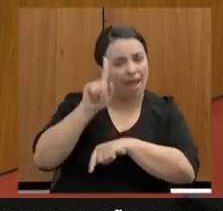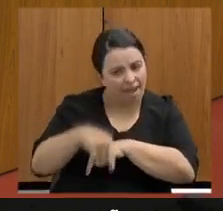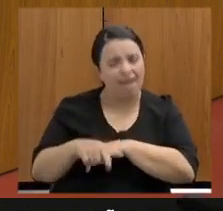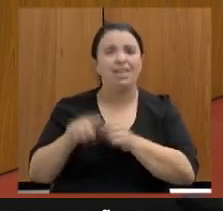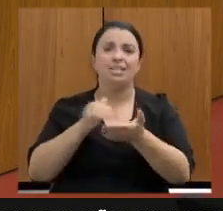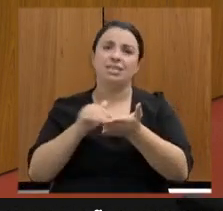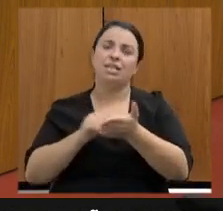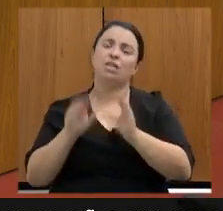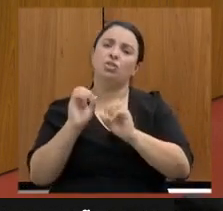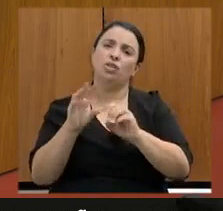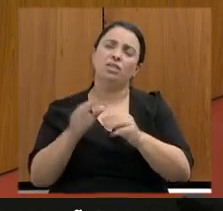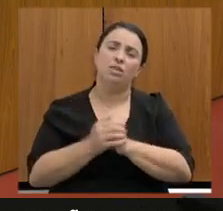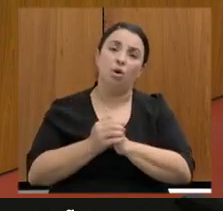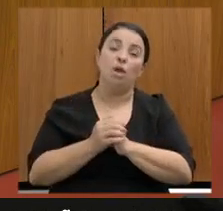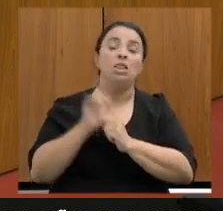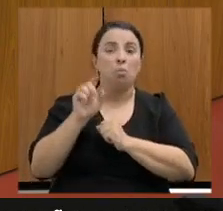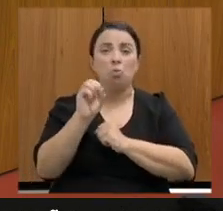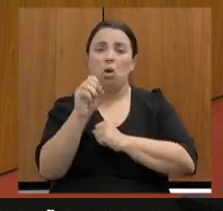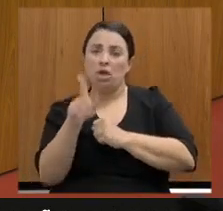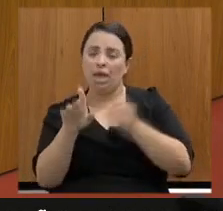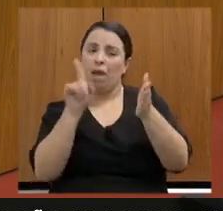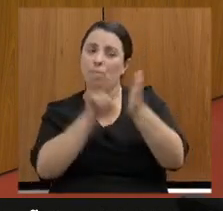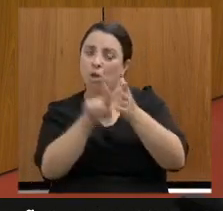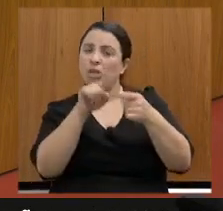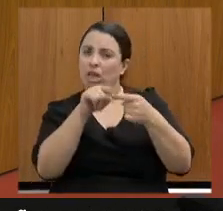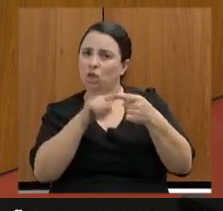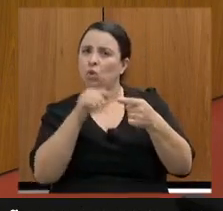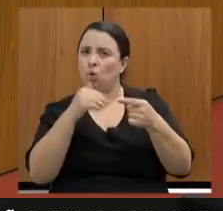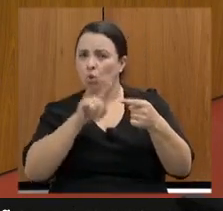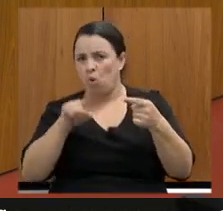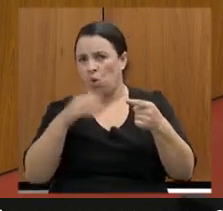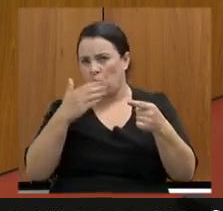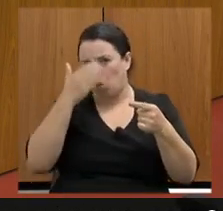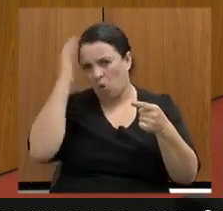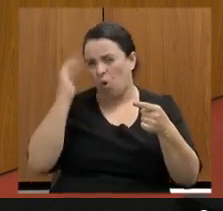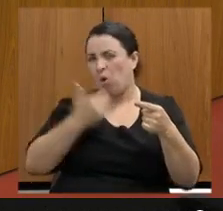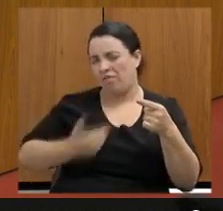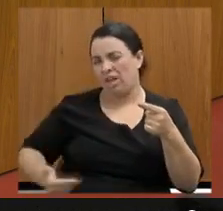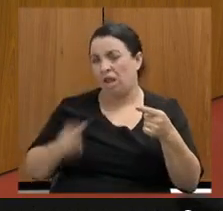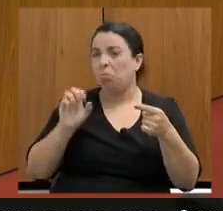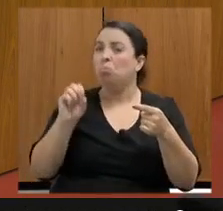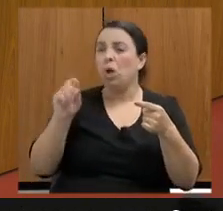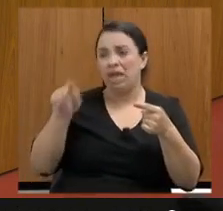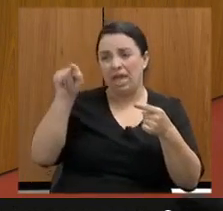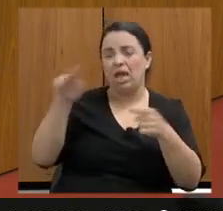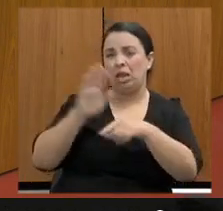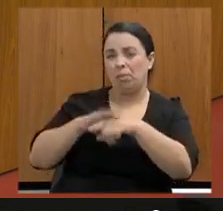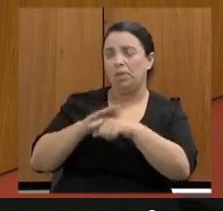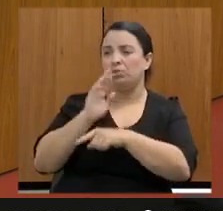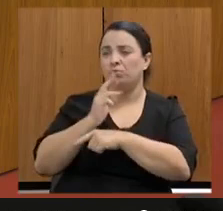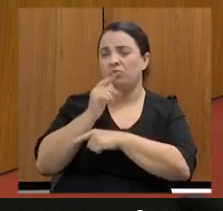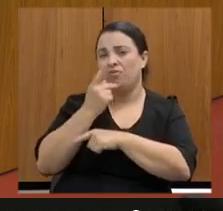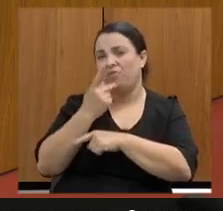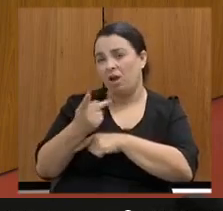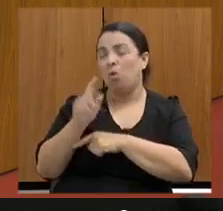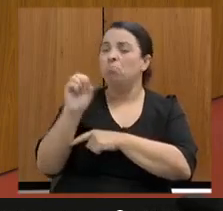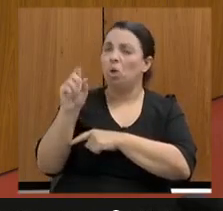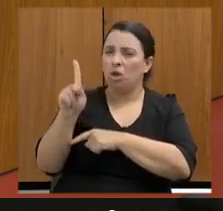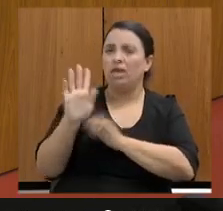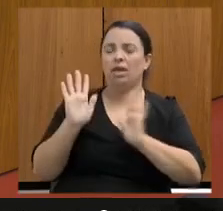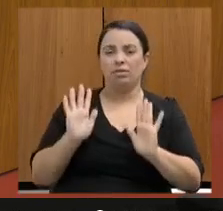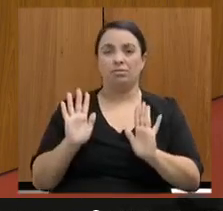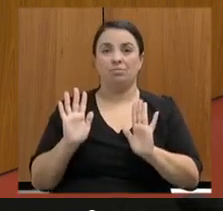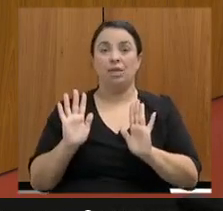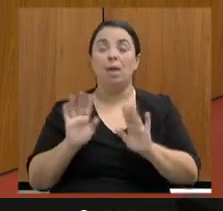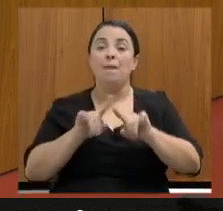a questão do governador, porque, de fato, foi o governador que disse, em que pese é preciso fazer uma correção. correção. Não